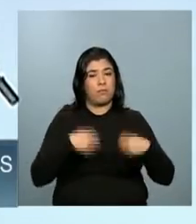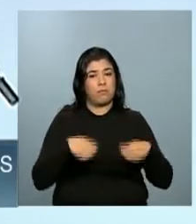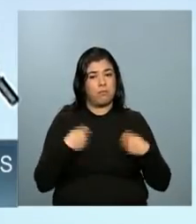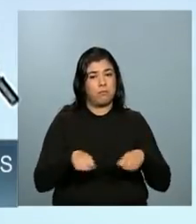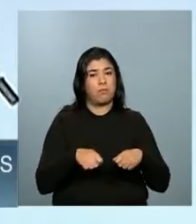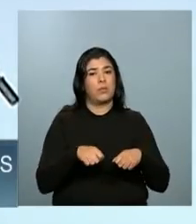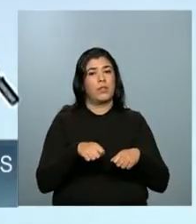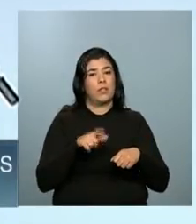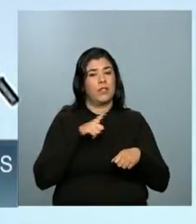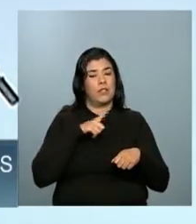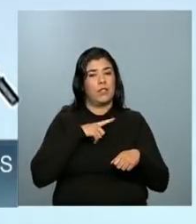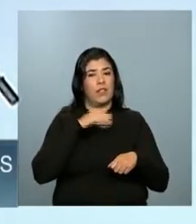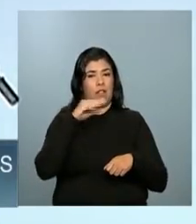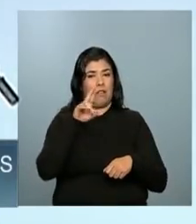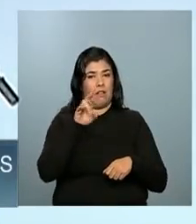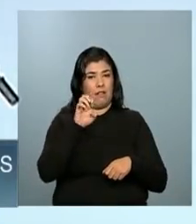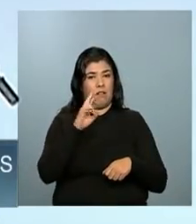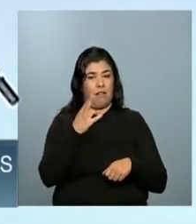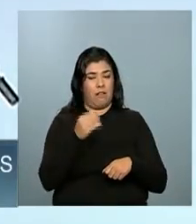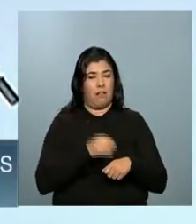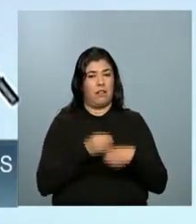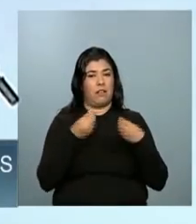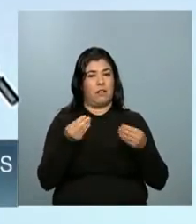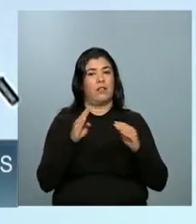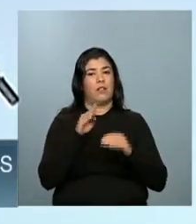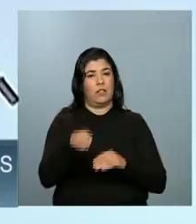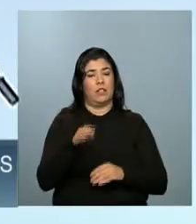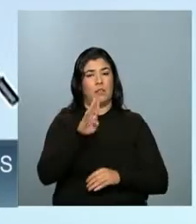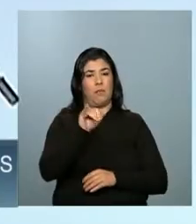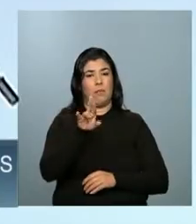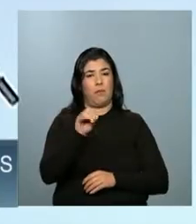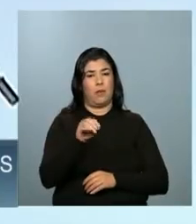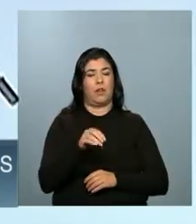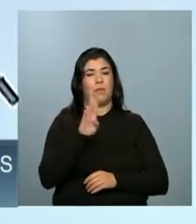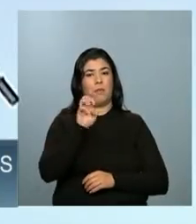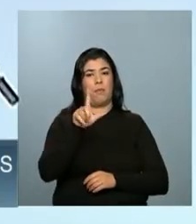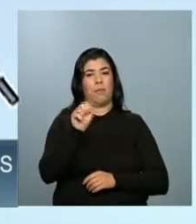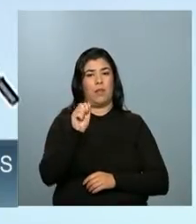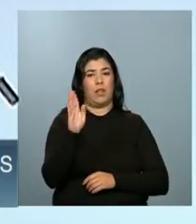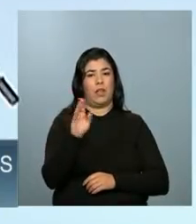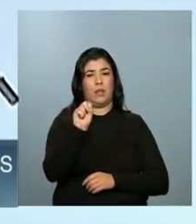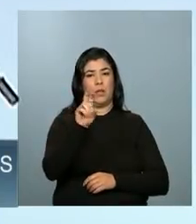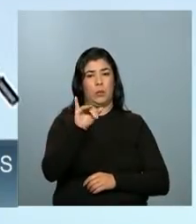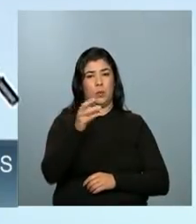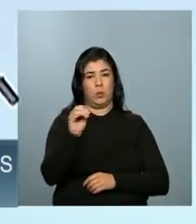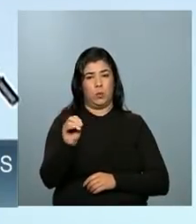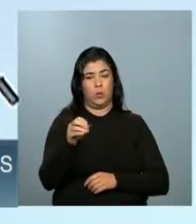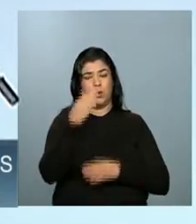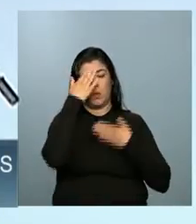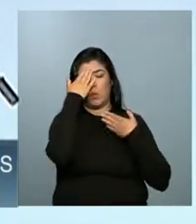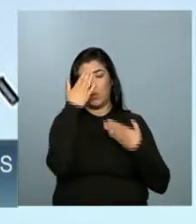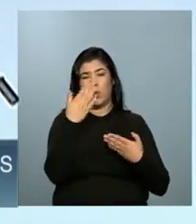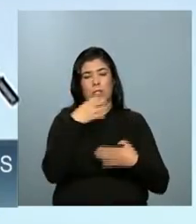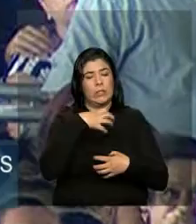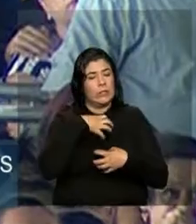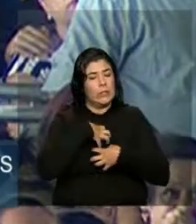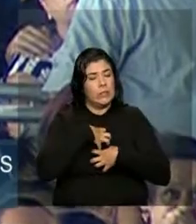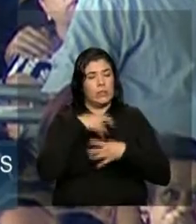quero agradecer muito a todos aqui. Muito obrigado. Eu estou muito